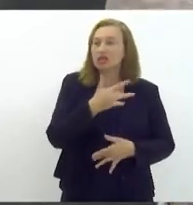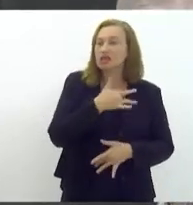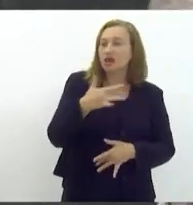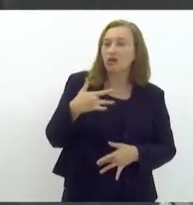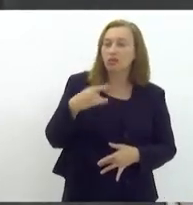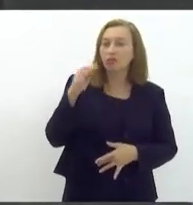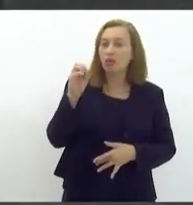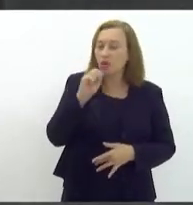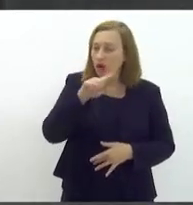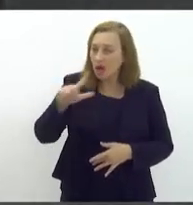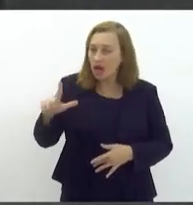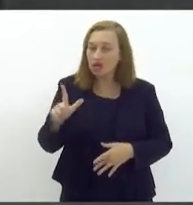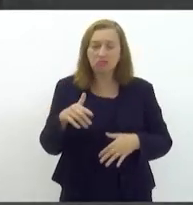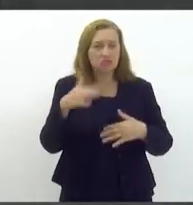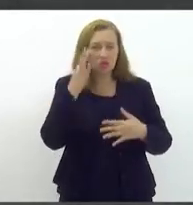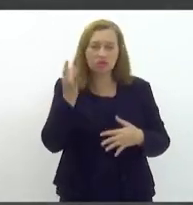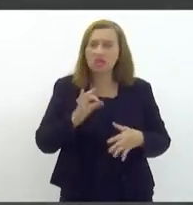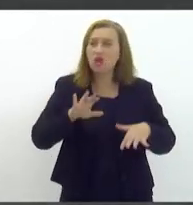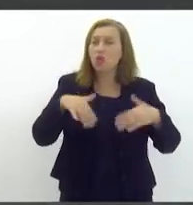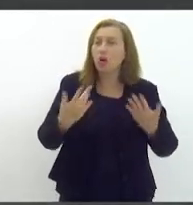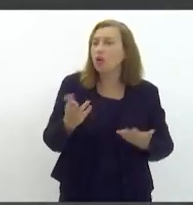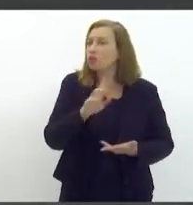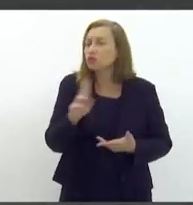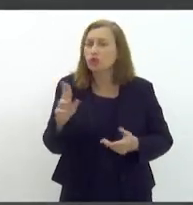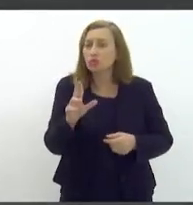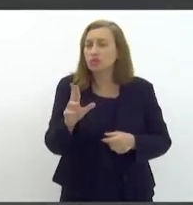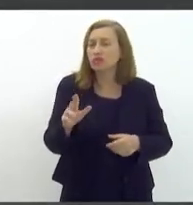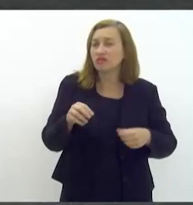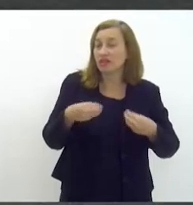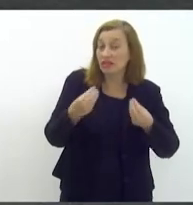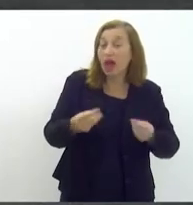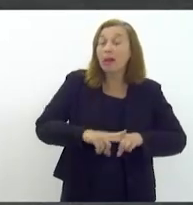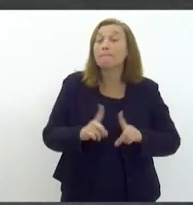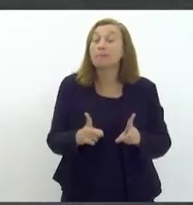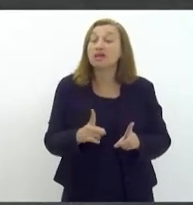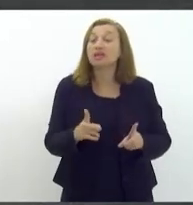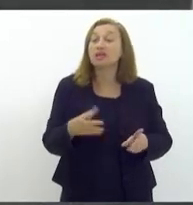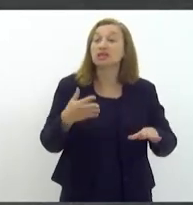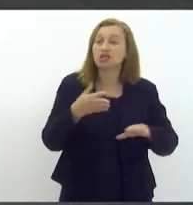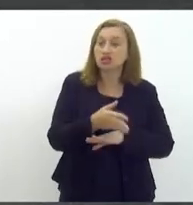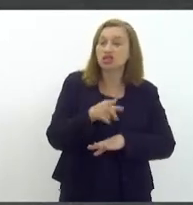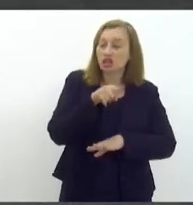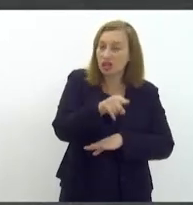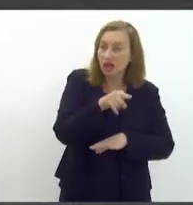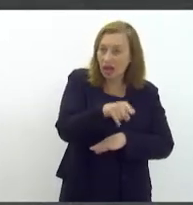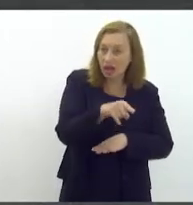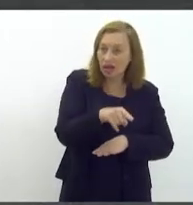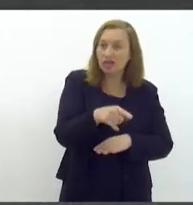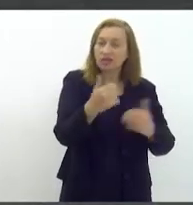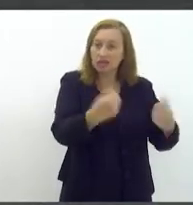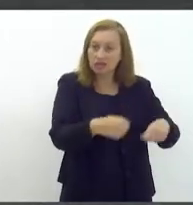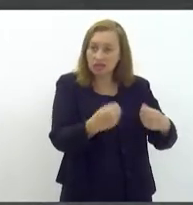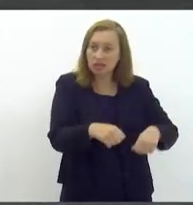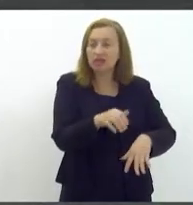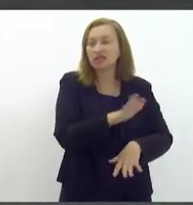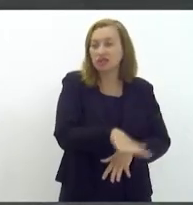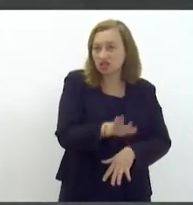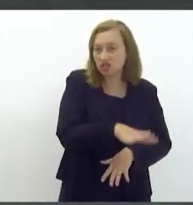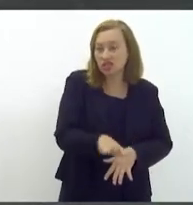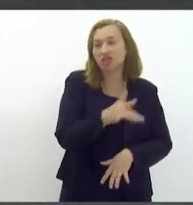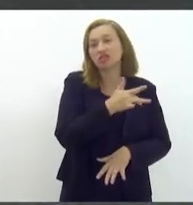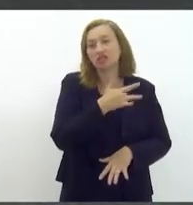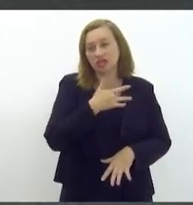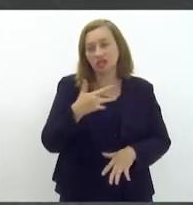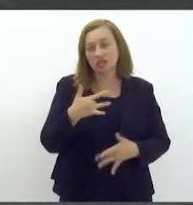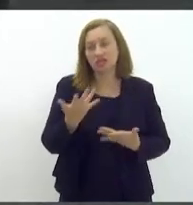bucal, seja lá o nome que se queira dar, saúde bucal, mas que isso chegue lá na ponta, que é o bem-estar e a saúde